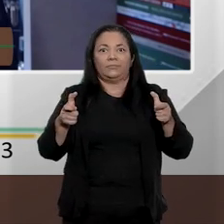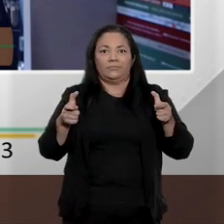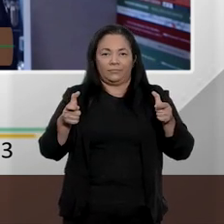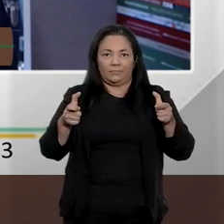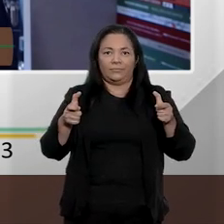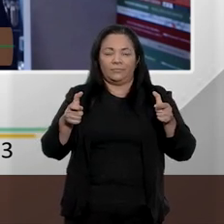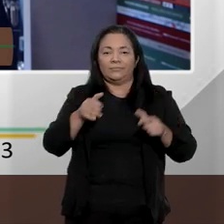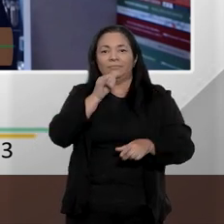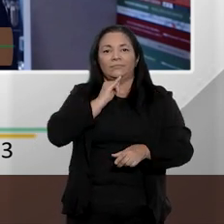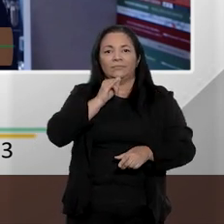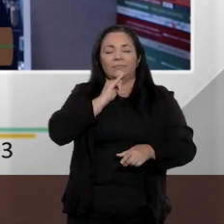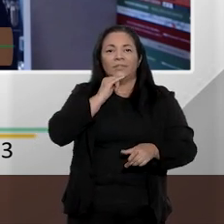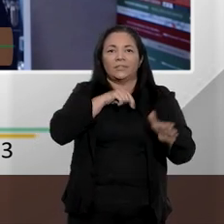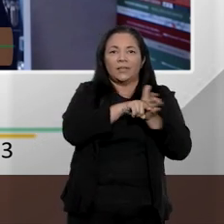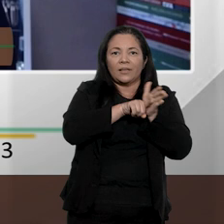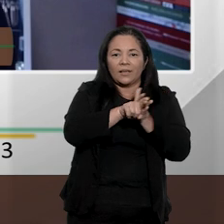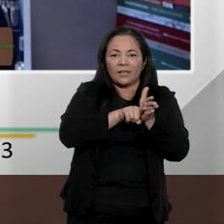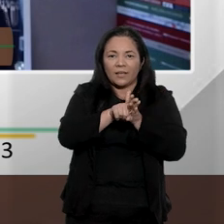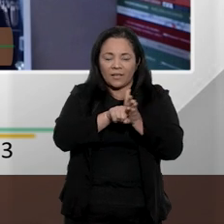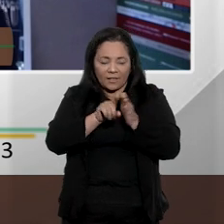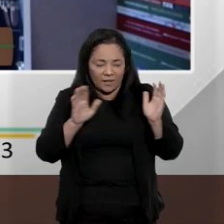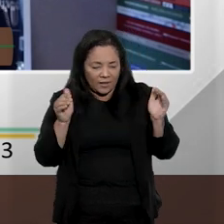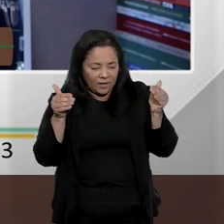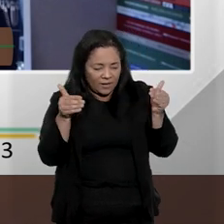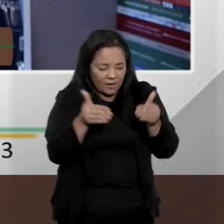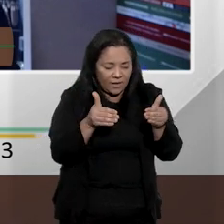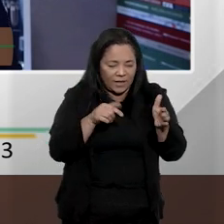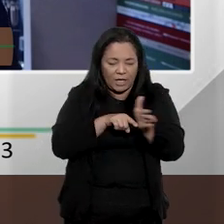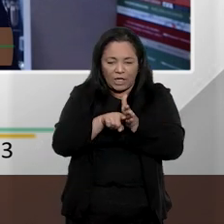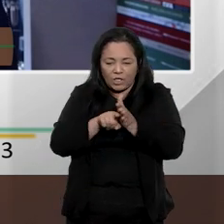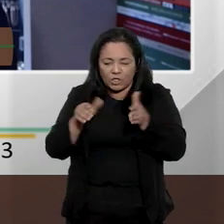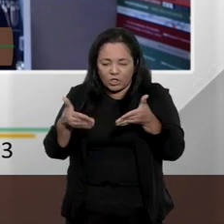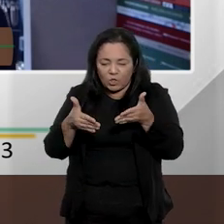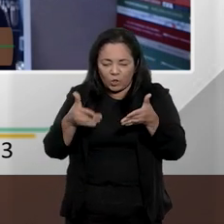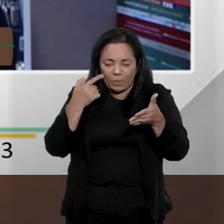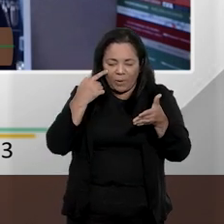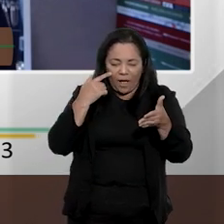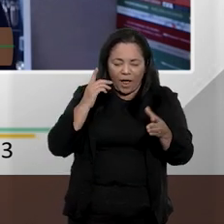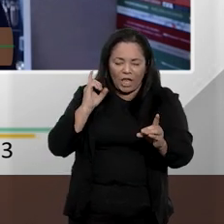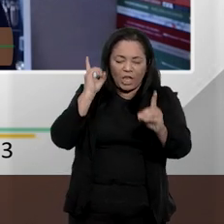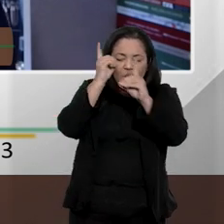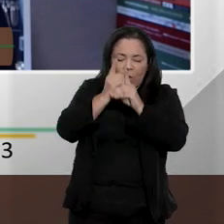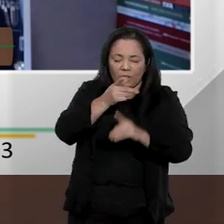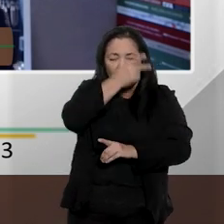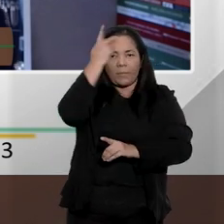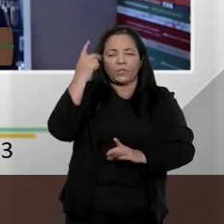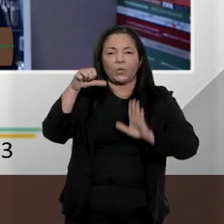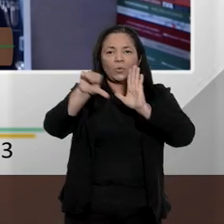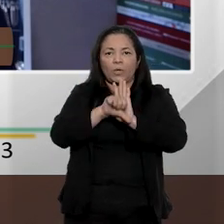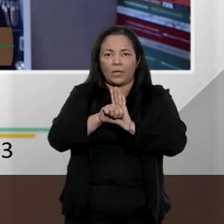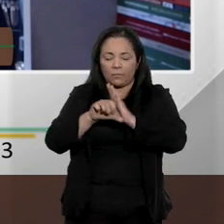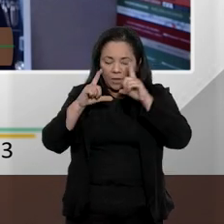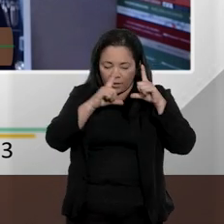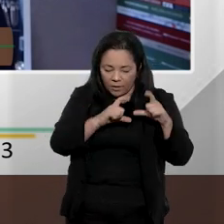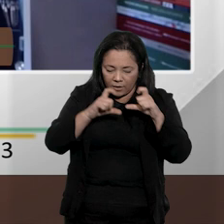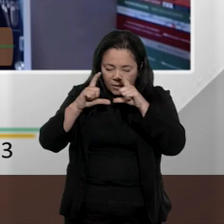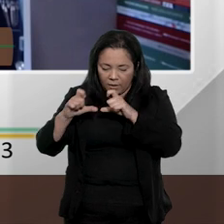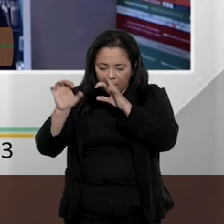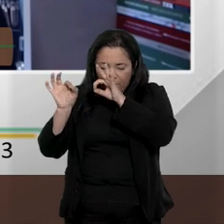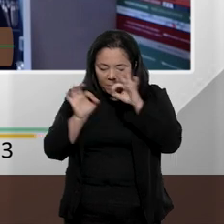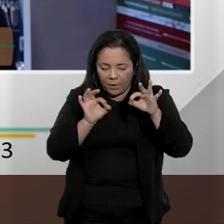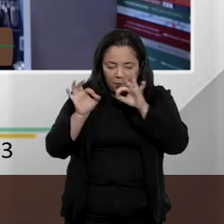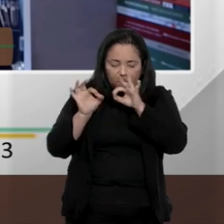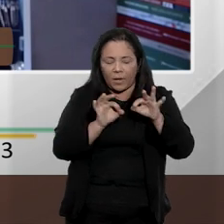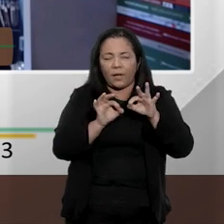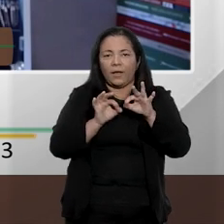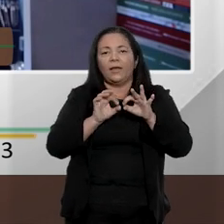faz com que, por exemplo, estudos sobre audiências de custódia, estudos sobre reconhecimento facial, acabem sendo facilitados